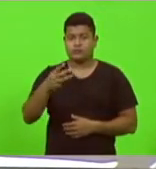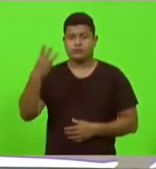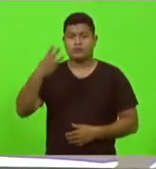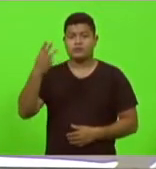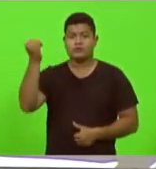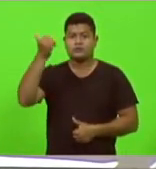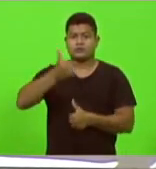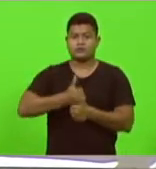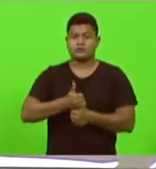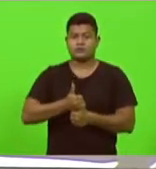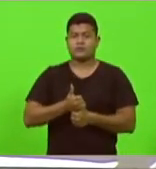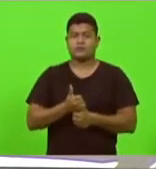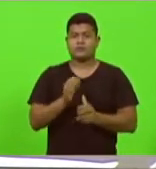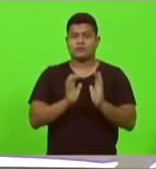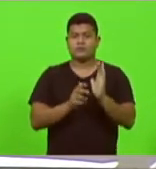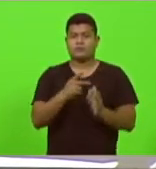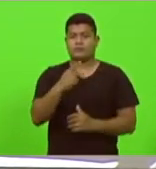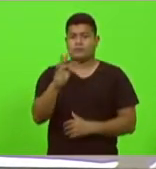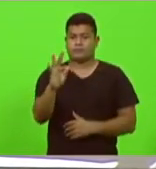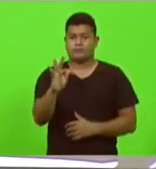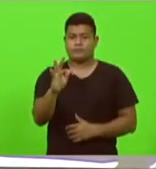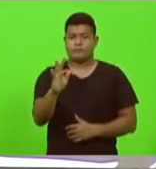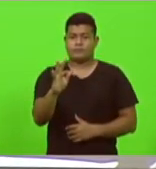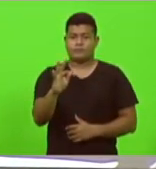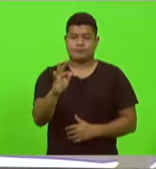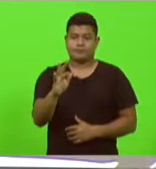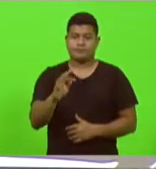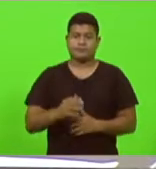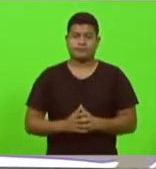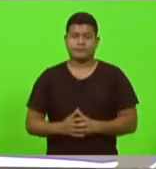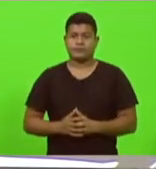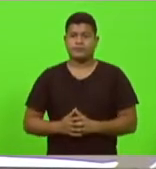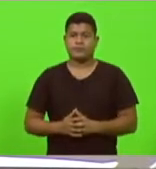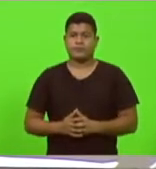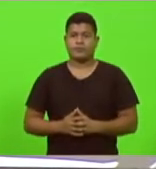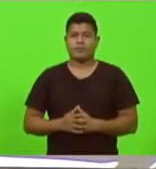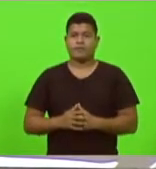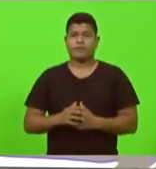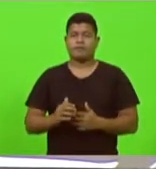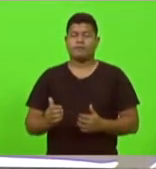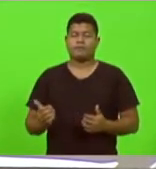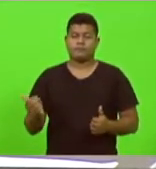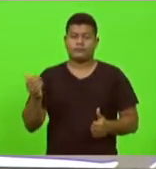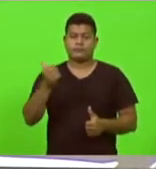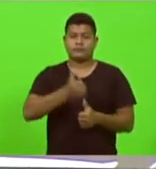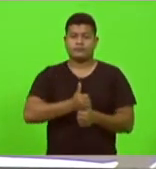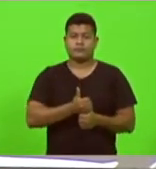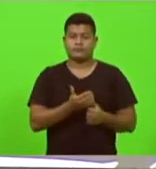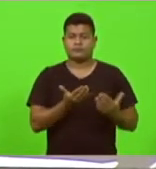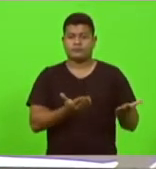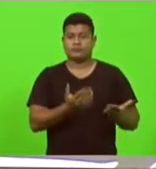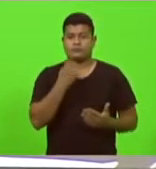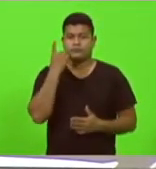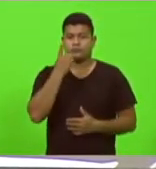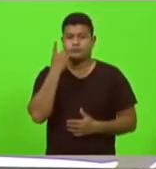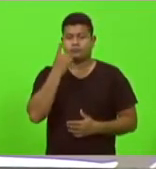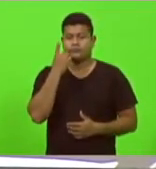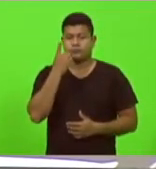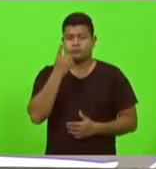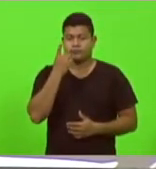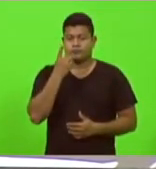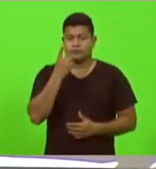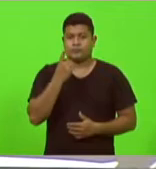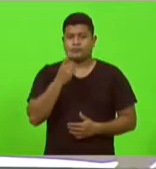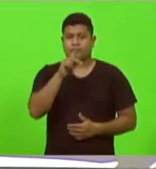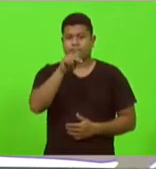Partido dos Trabalhadores, PT, para ocupar a cadeira de deputado neste poder, a partir do dia 9 de